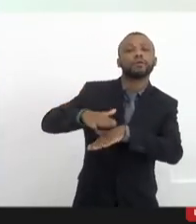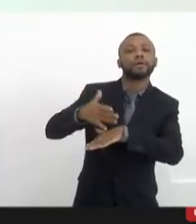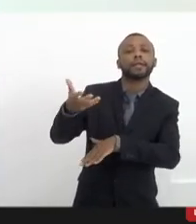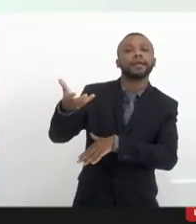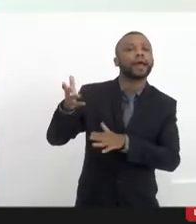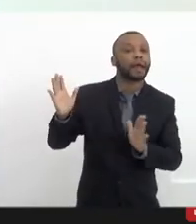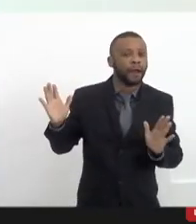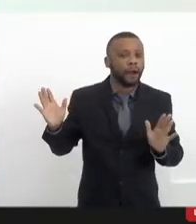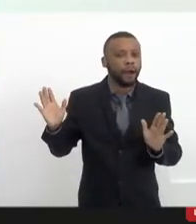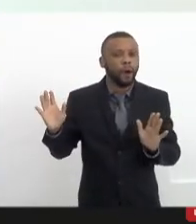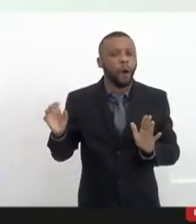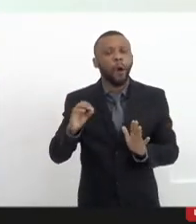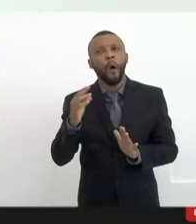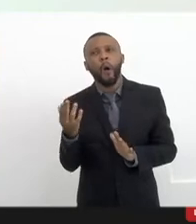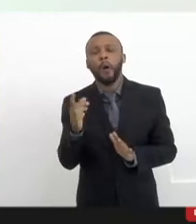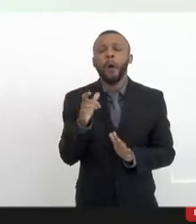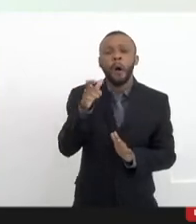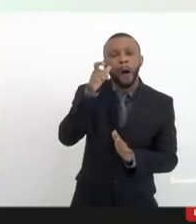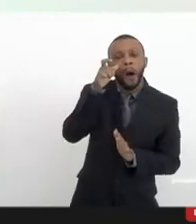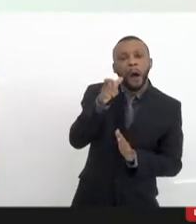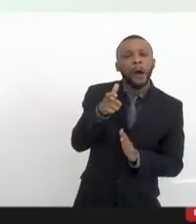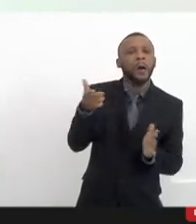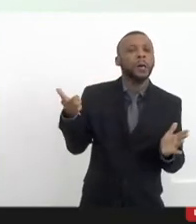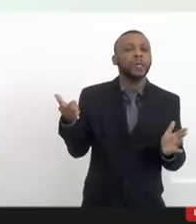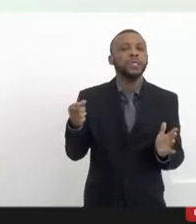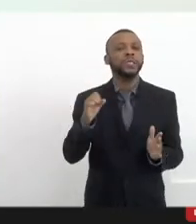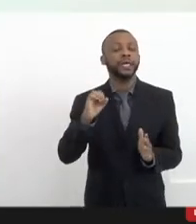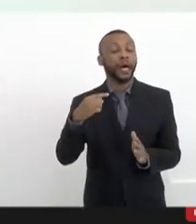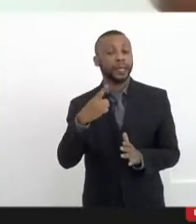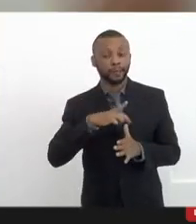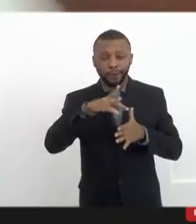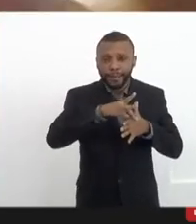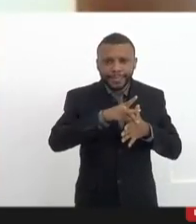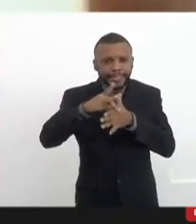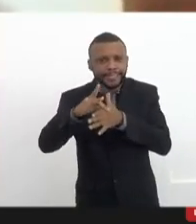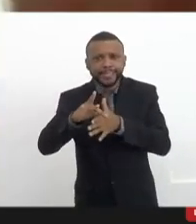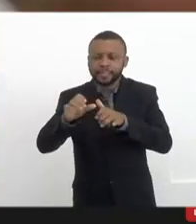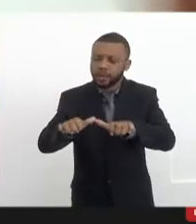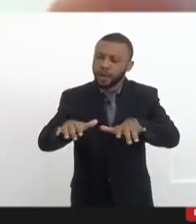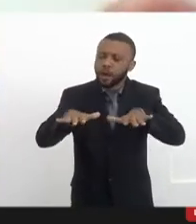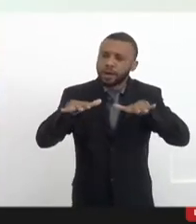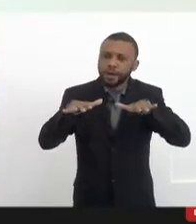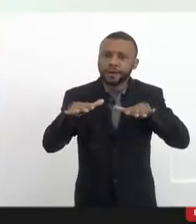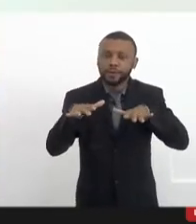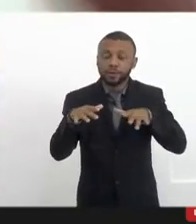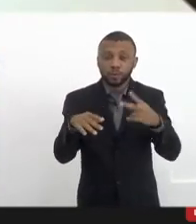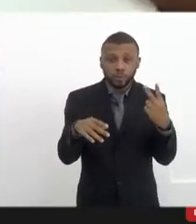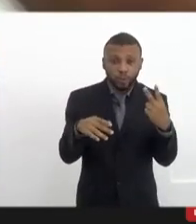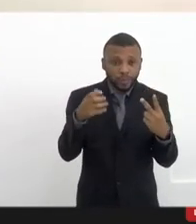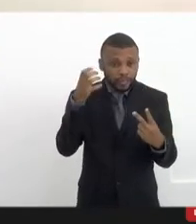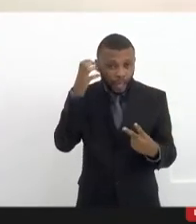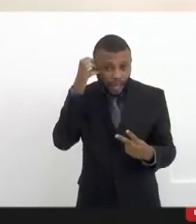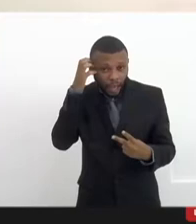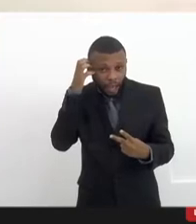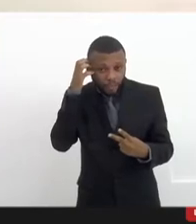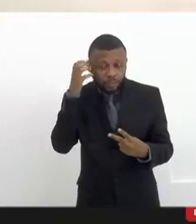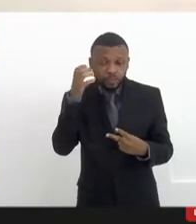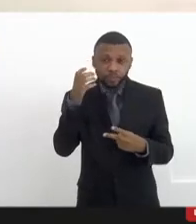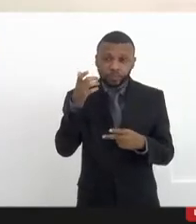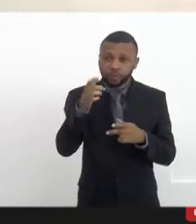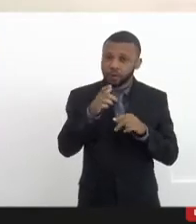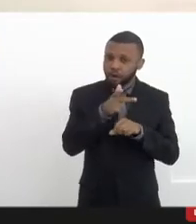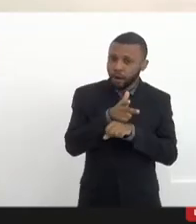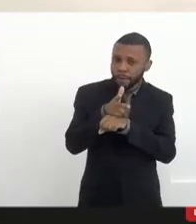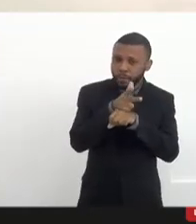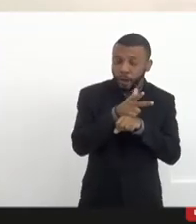nós pretendemos. Se nós temos aqui liderança em audiência, mesmo com duas rádios comerciais, uma programação,